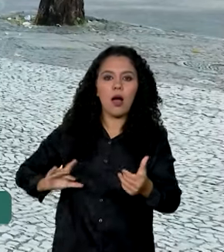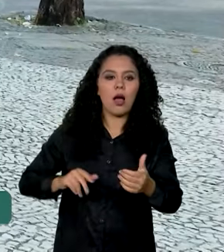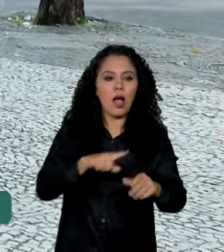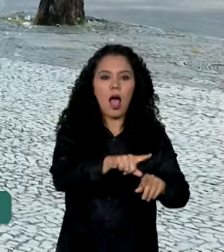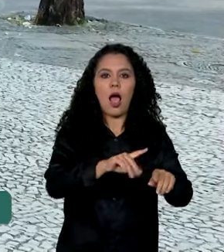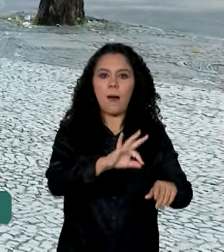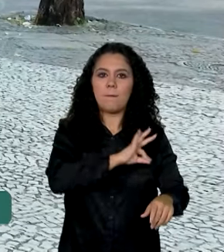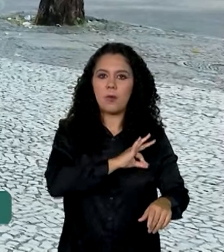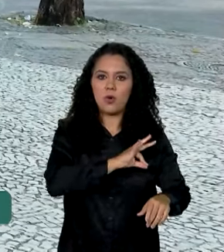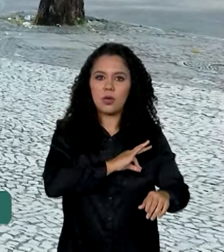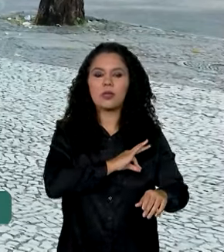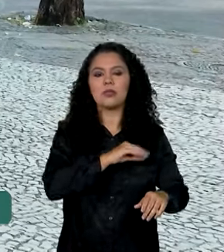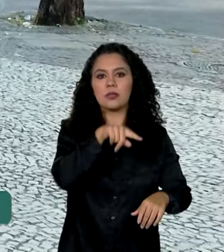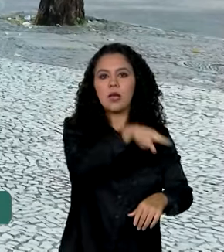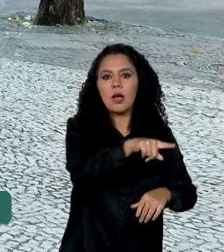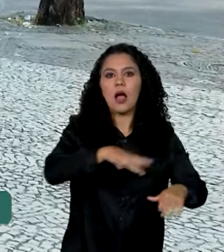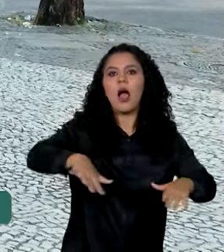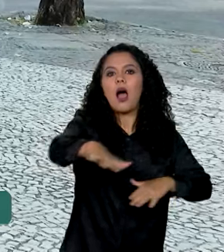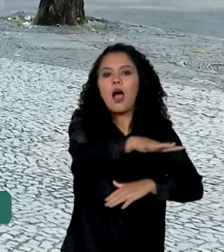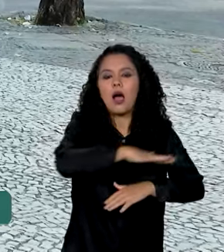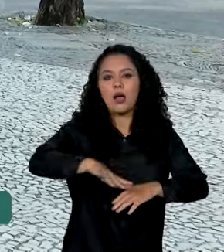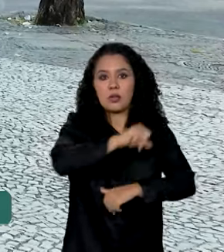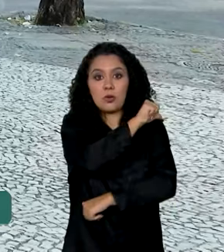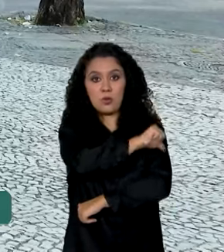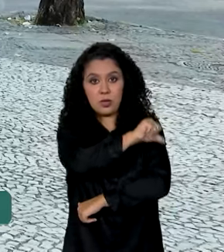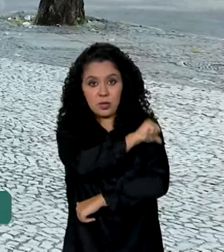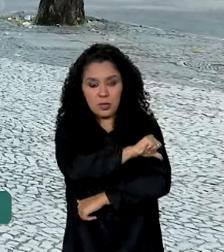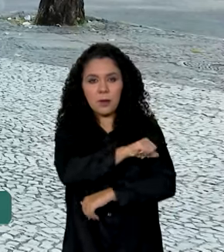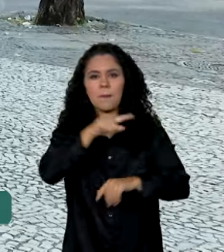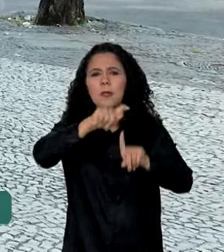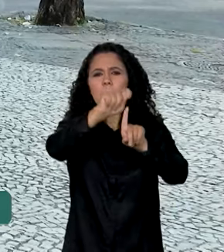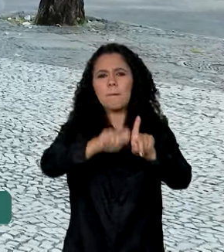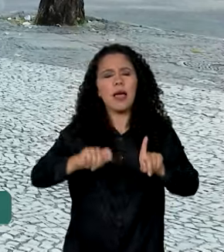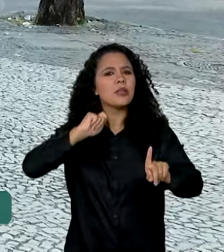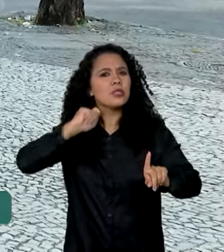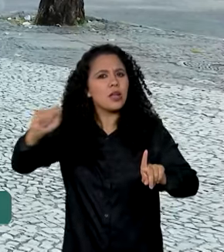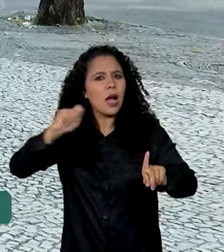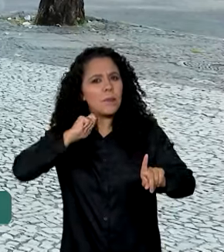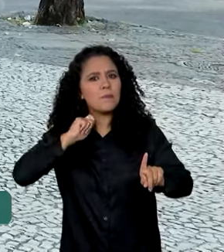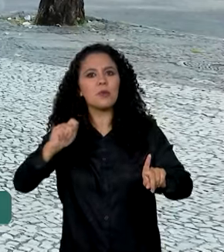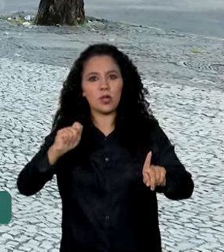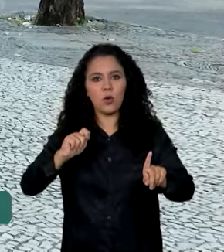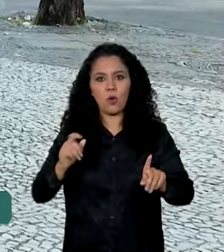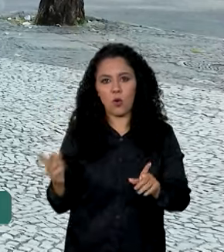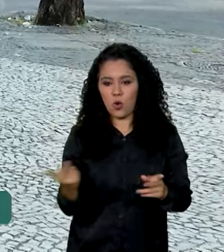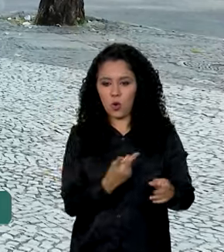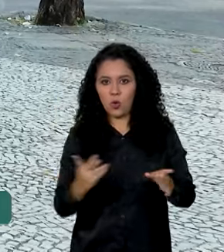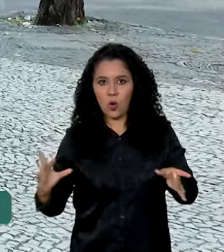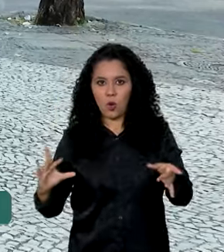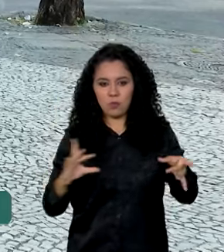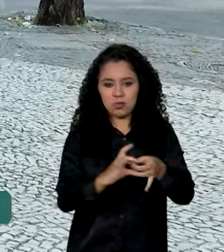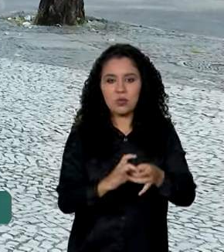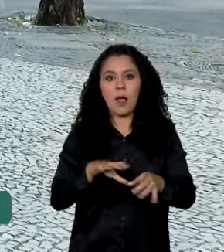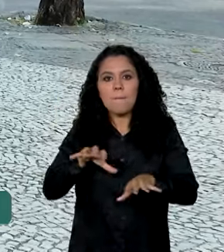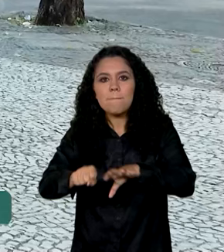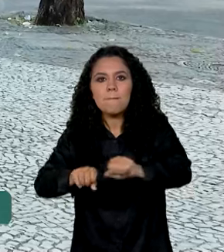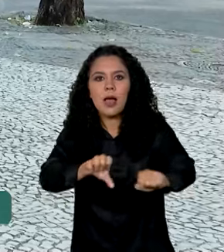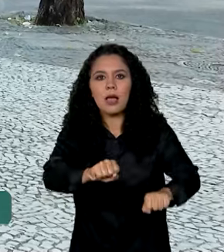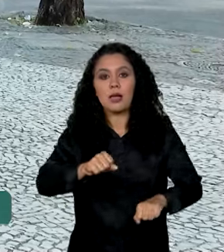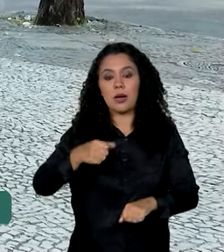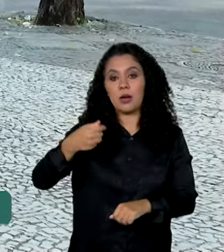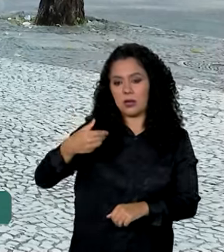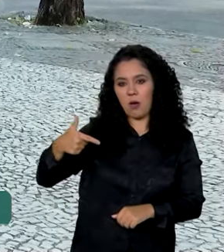Federal na região metropolitana do Rio. Em abril, a ação conjunta apreendeu 59 armas e 34